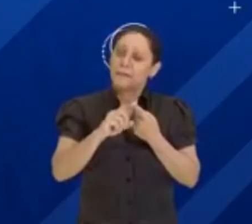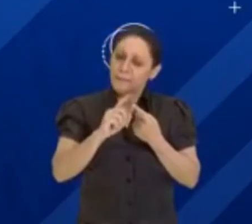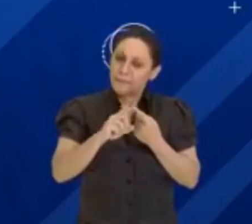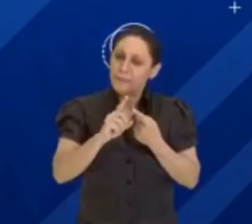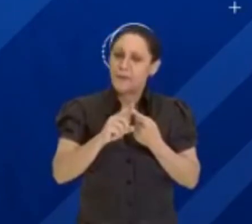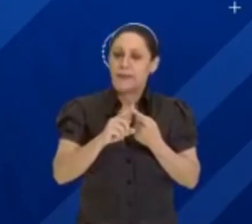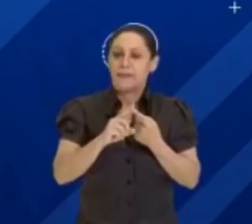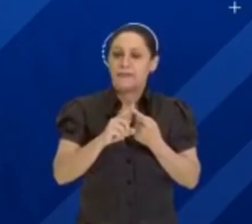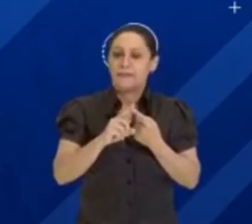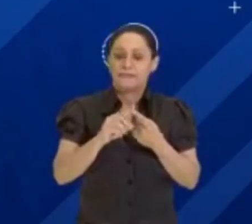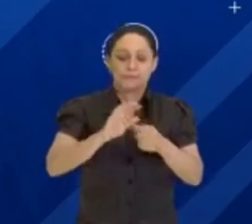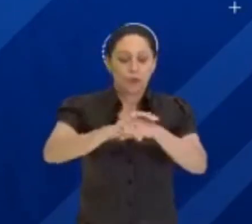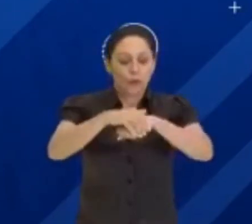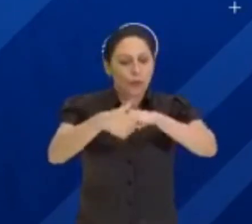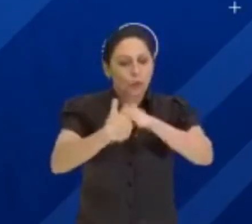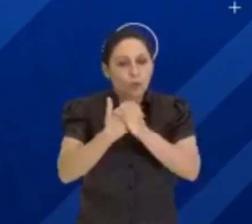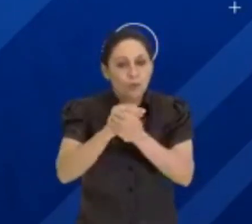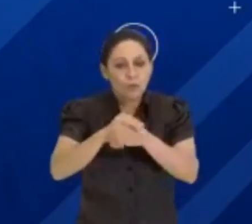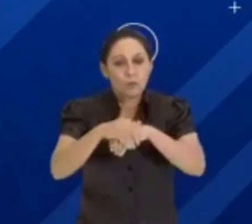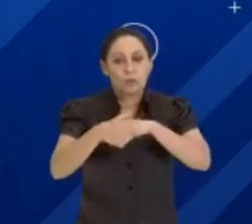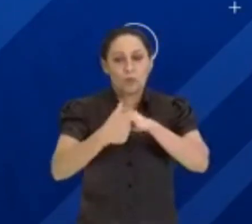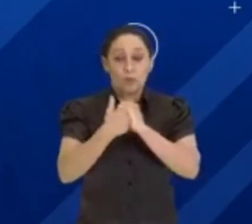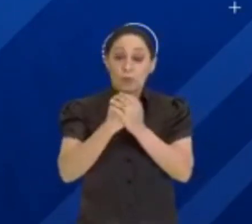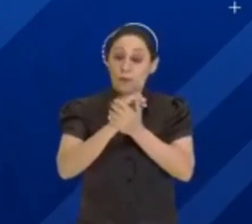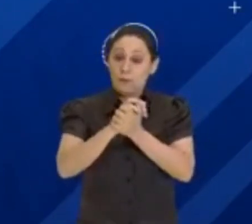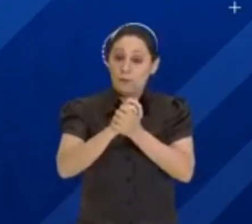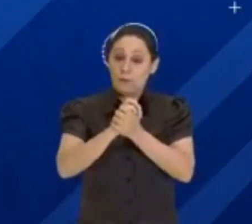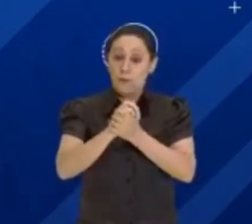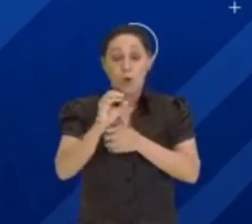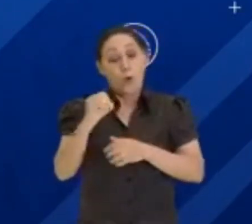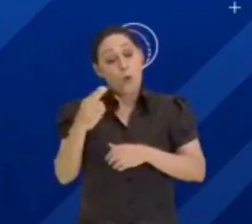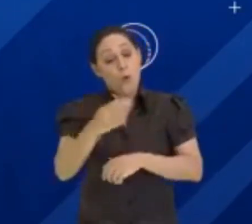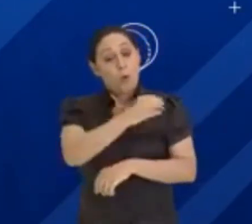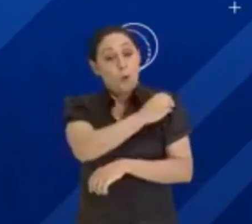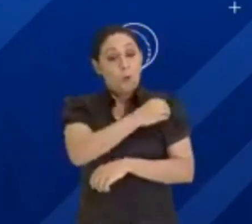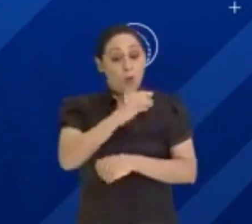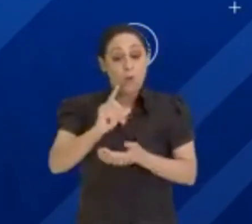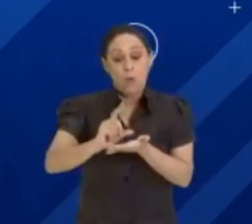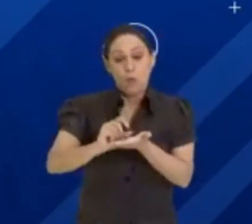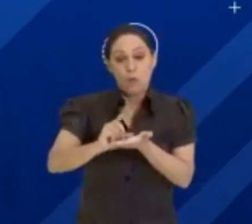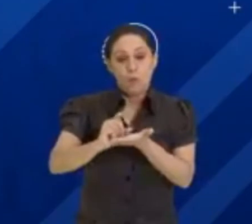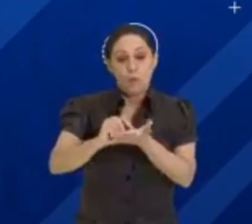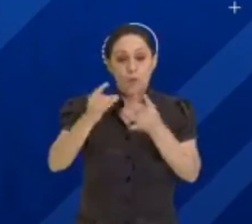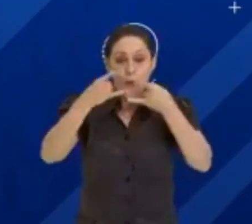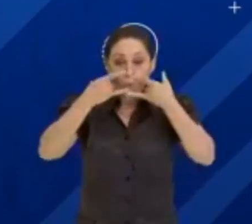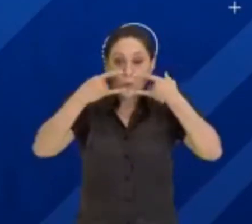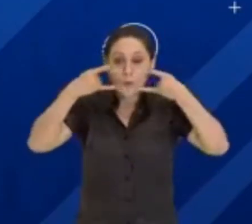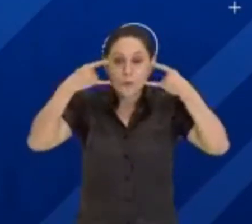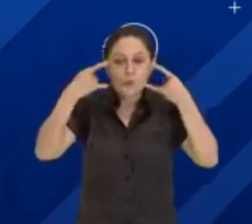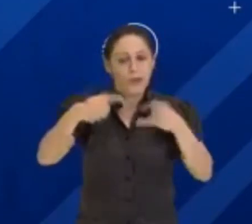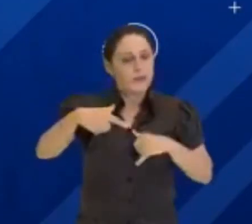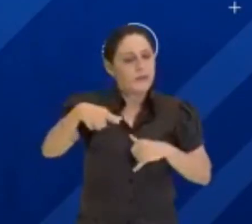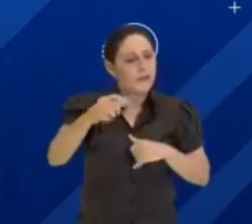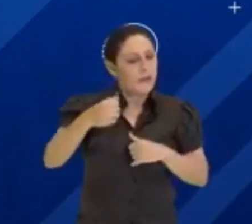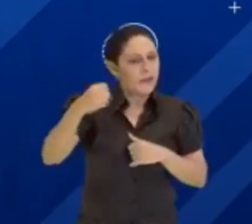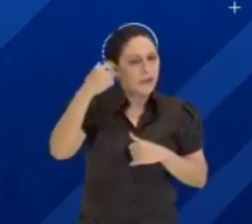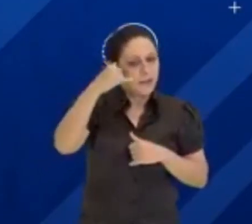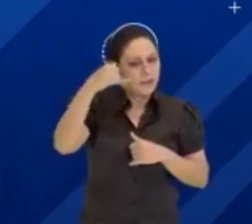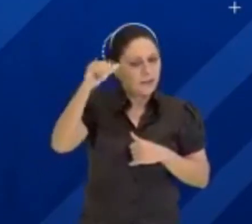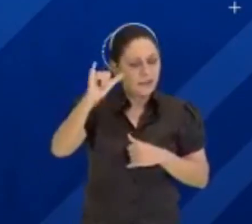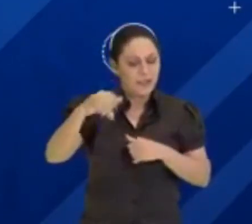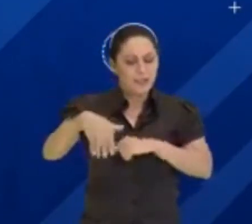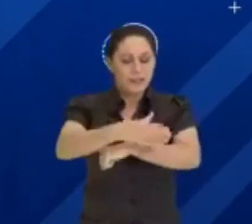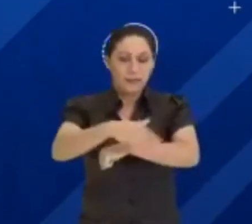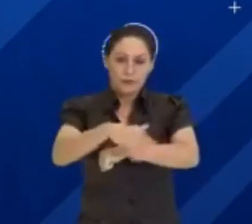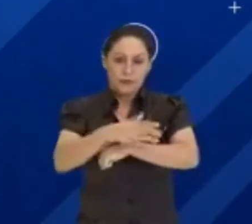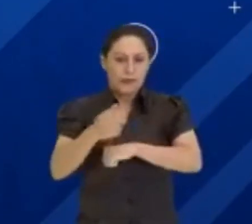também a sua. Lave bem suas mãos com água e sabão ou álcool em gel. Use máscara. Evite sair de casa sem necessidade.